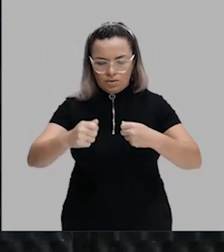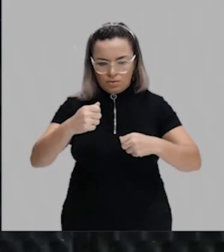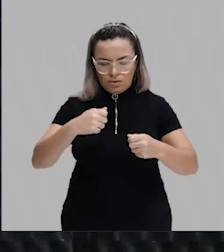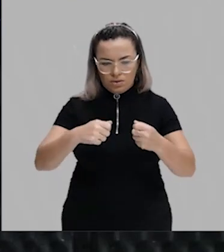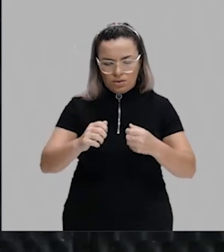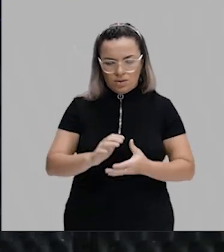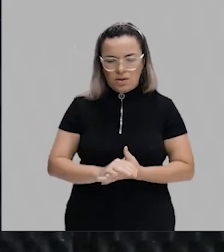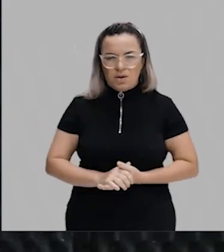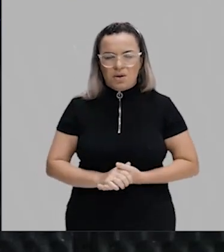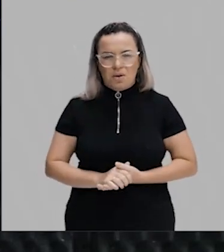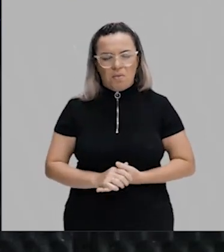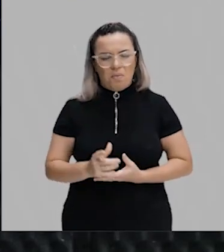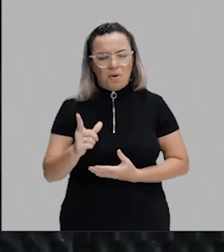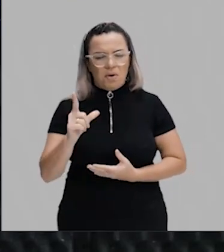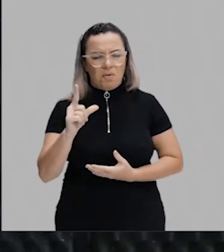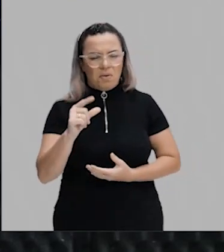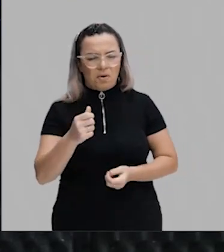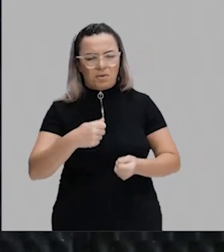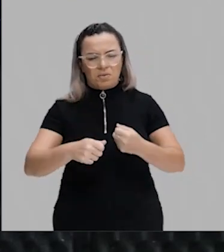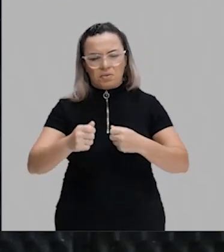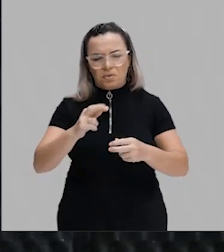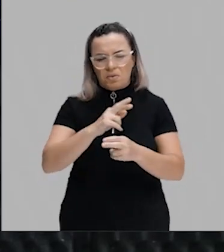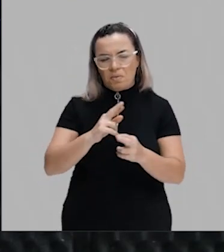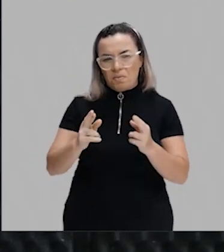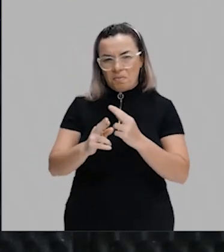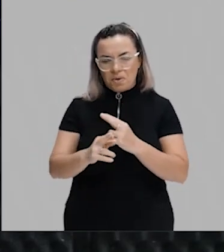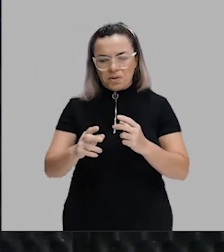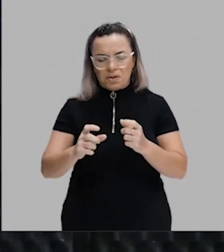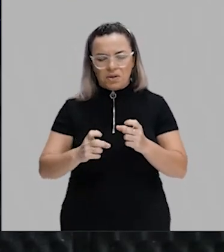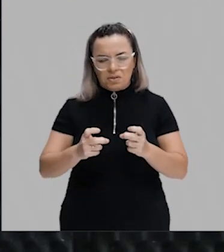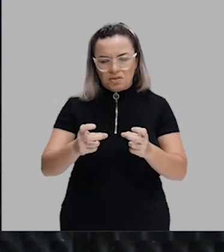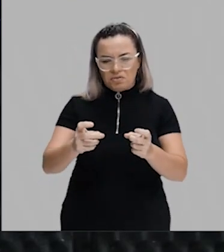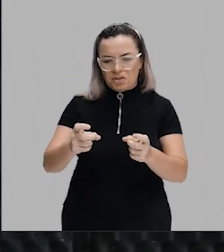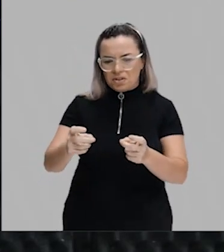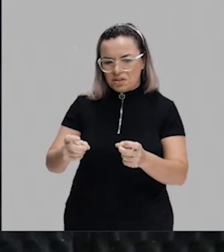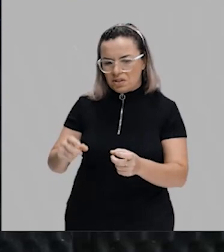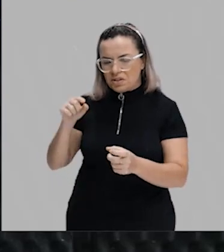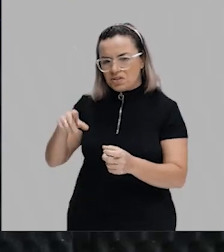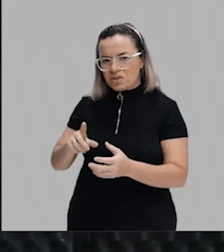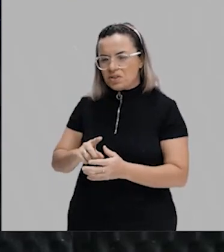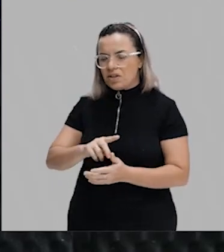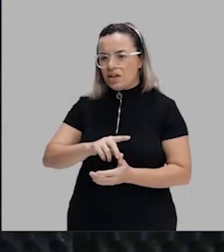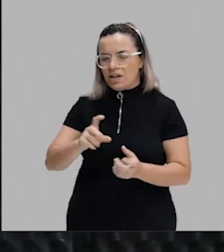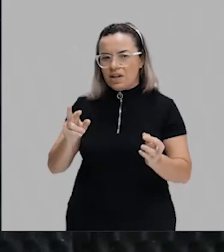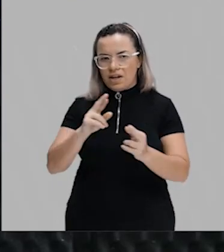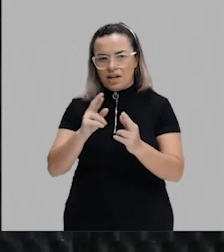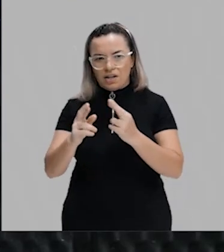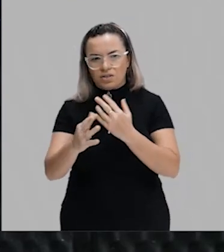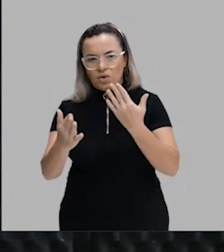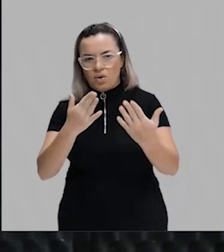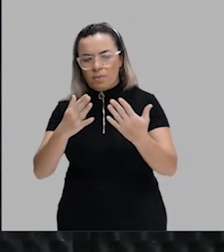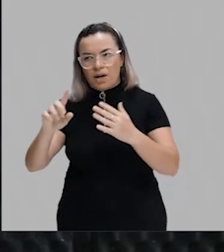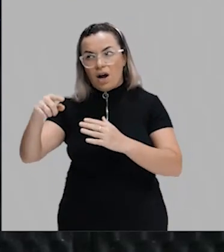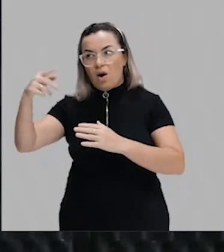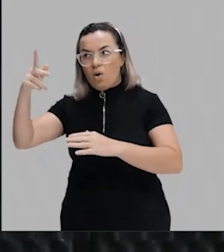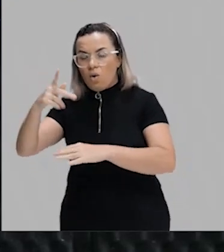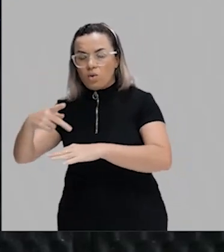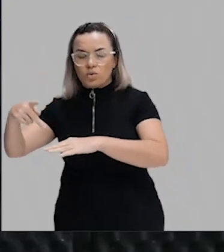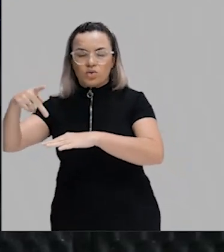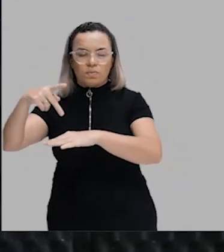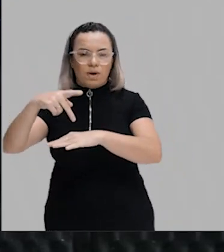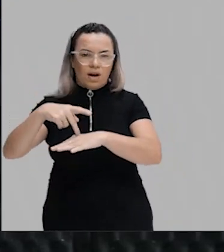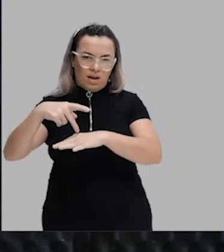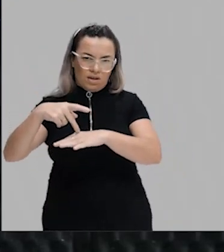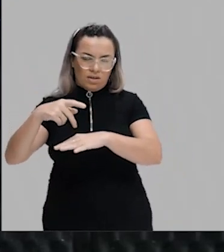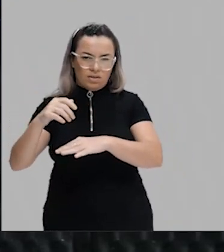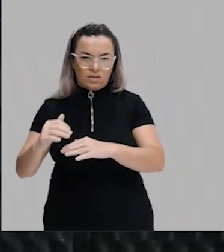grandes potências. Galera, acabamos de falar na questão anterior. O Brasil não possui um baixo grau de dependência dessas nações. Eles possuem